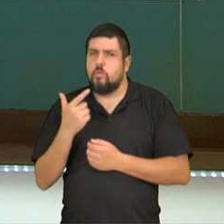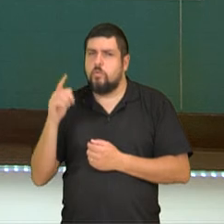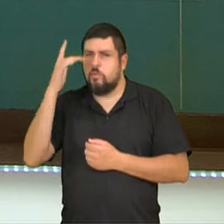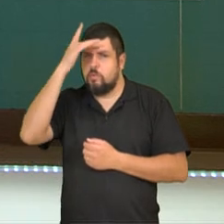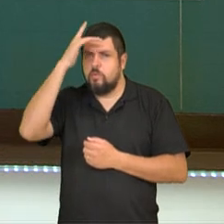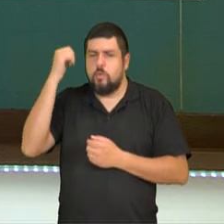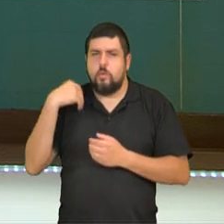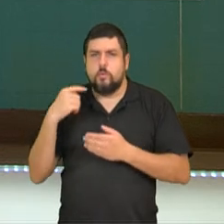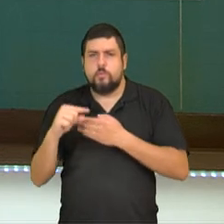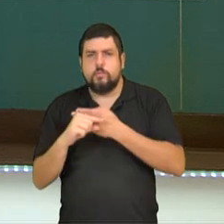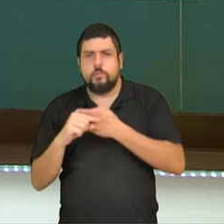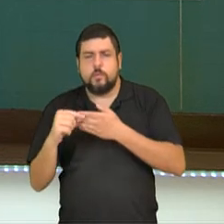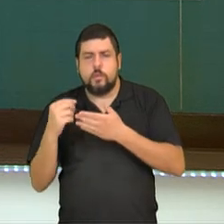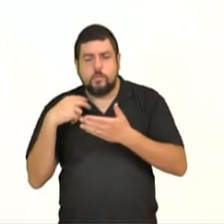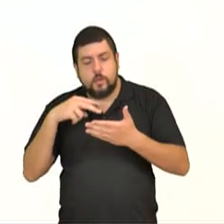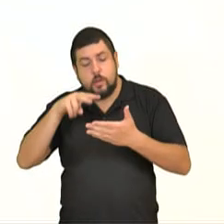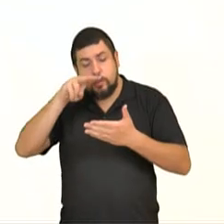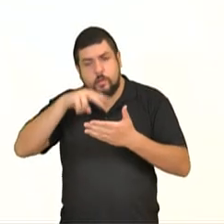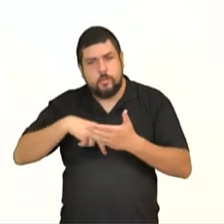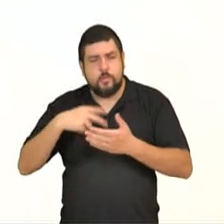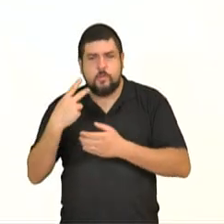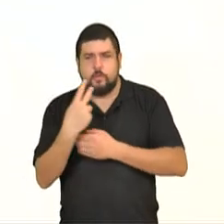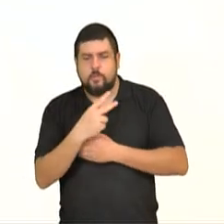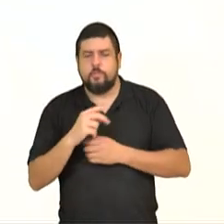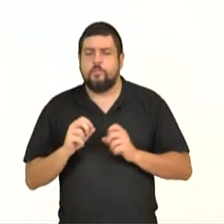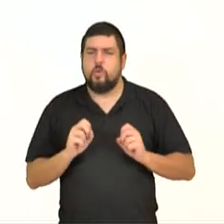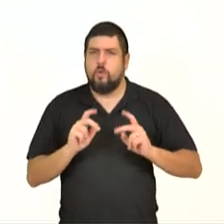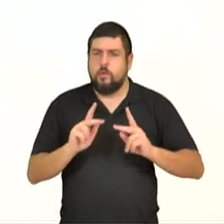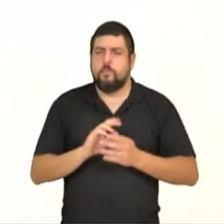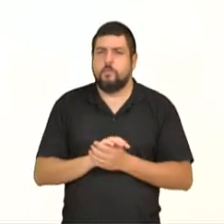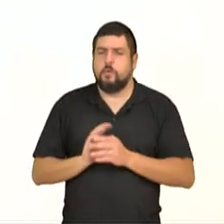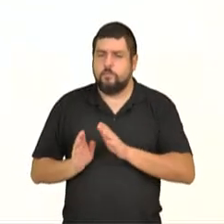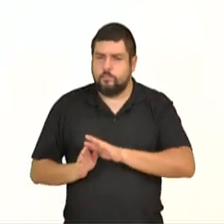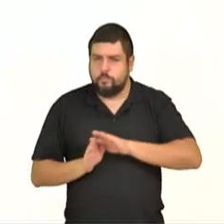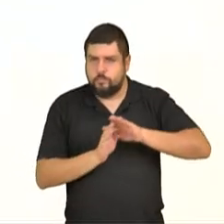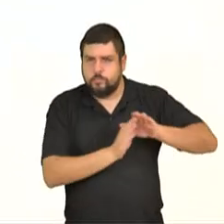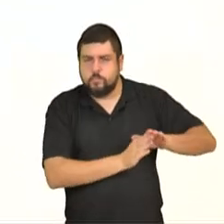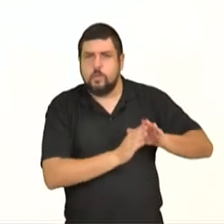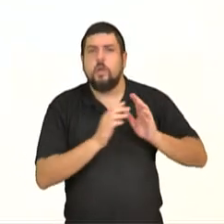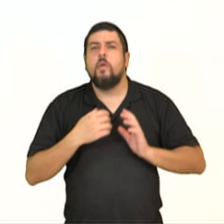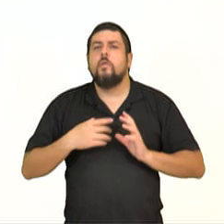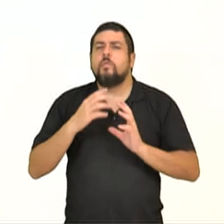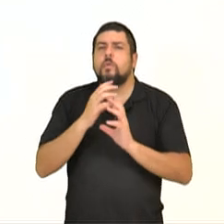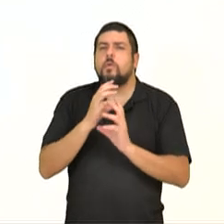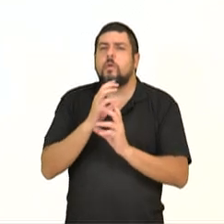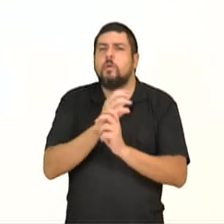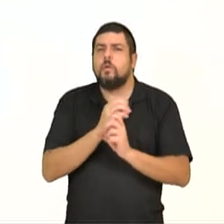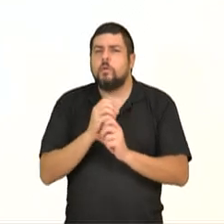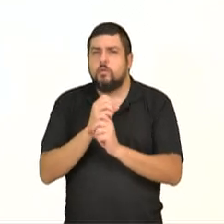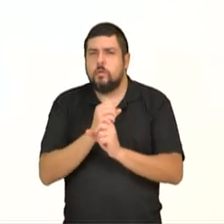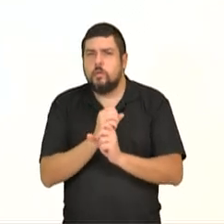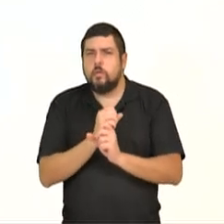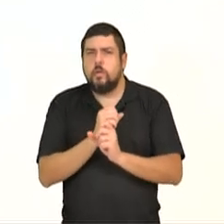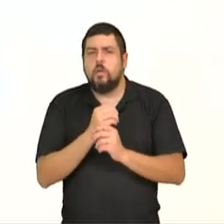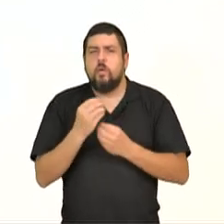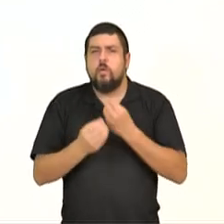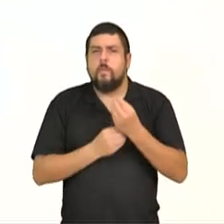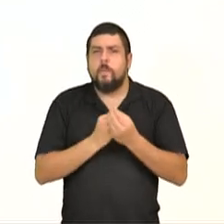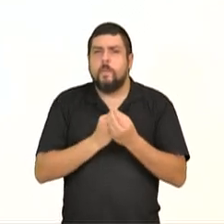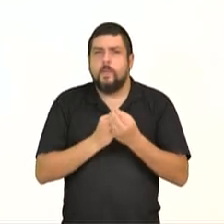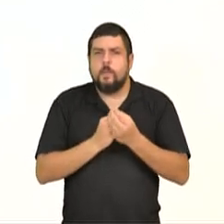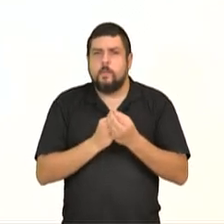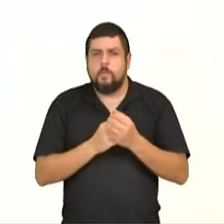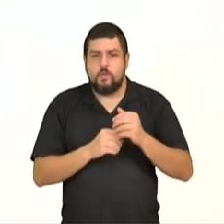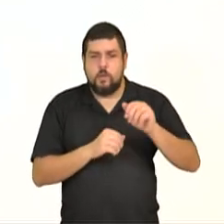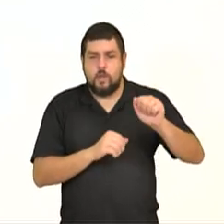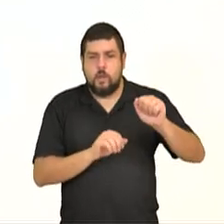nome, tá bom? Então, olha só, e como que a gente calcula? Vamos calcular aqui os zeros dessa função? Então, primeiro a gente tem que encontrar o